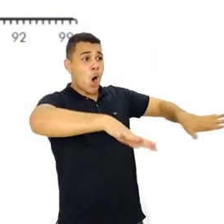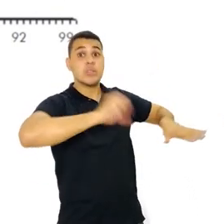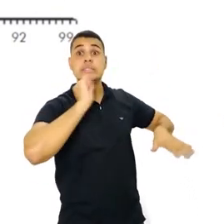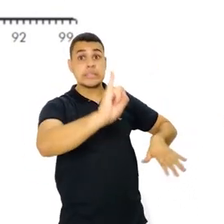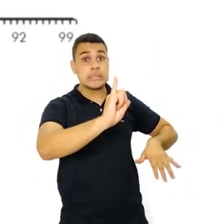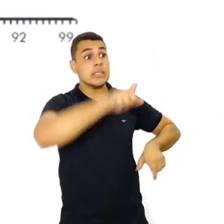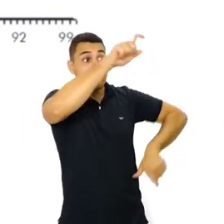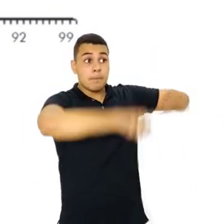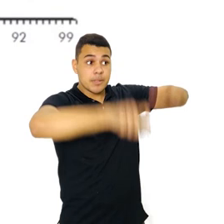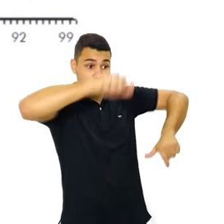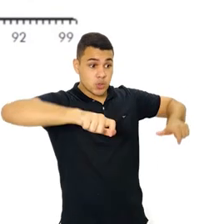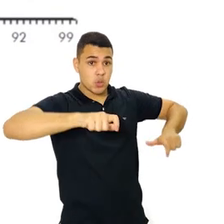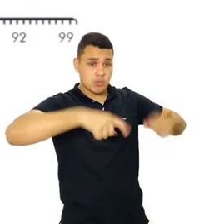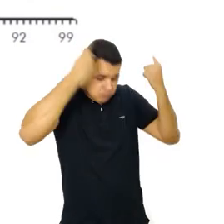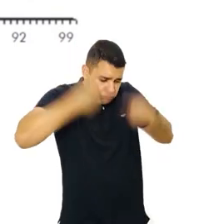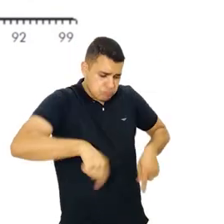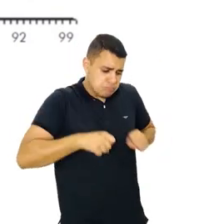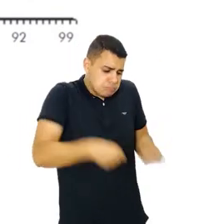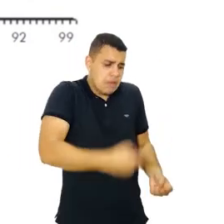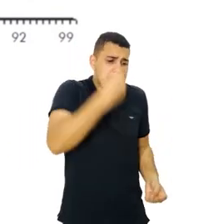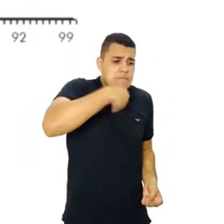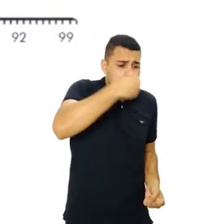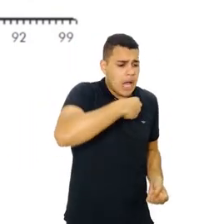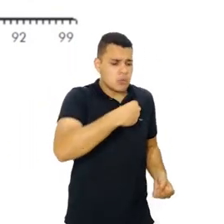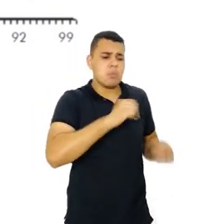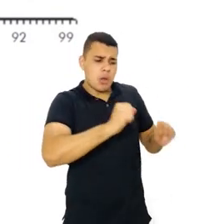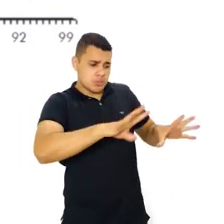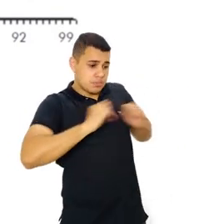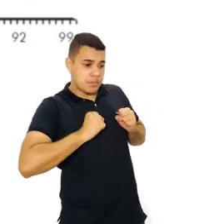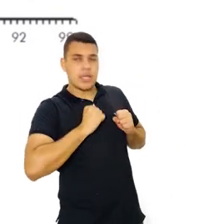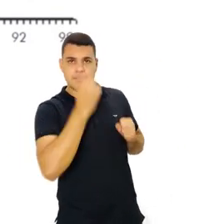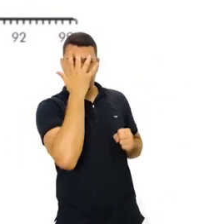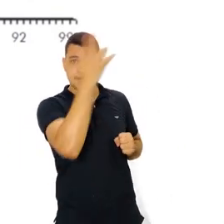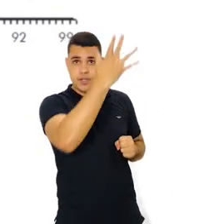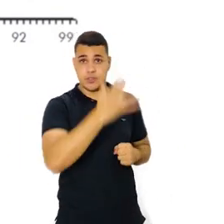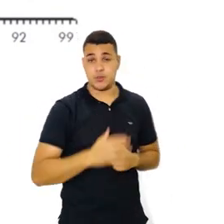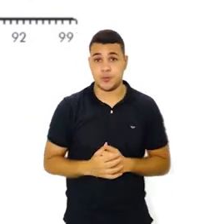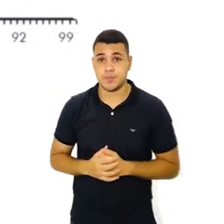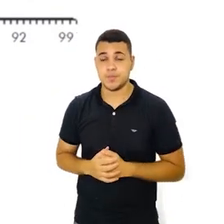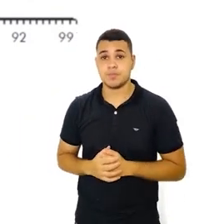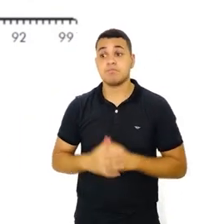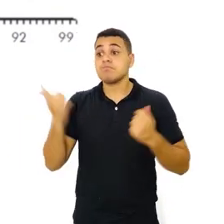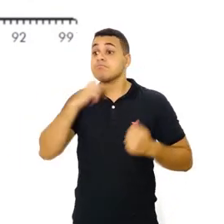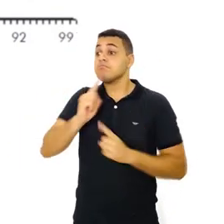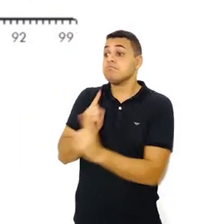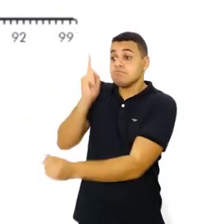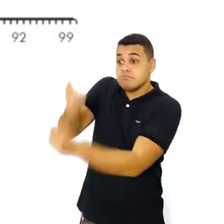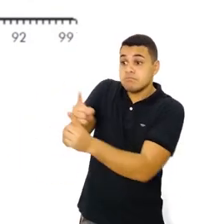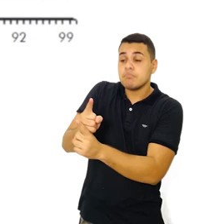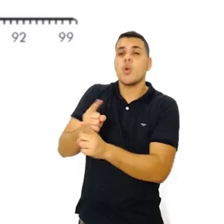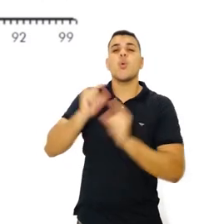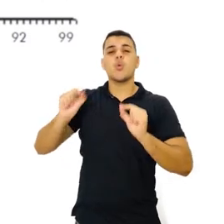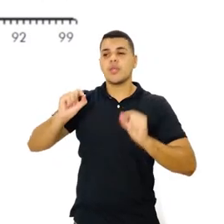explosivo se todas as pessoas estiverem suscetíveis àquele determinado vírus.